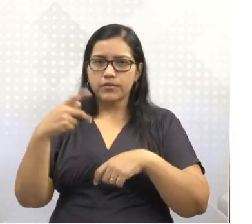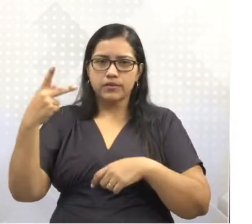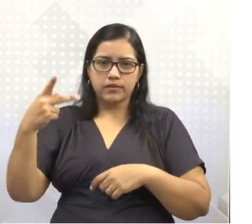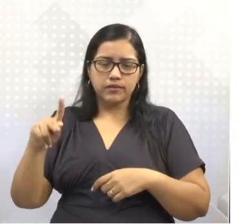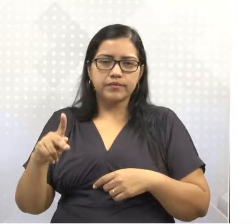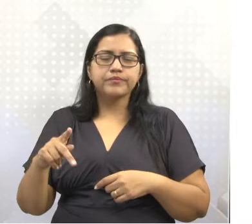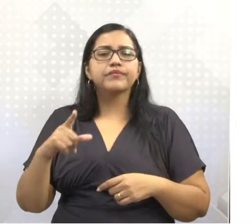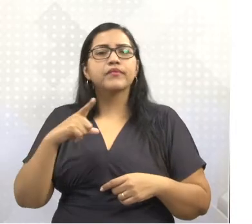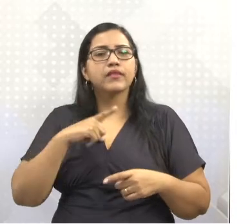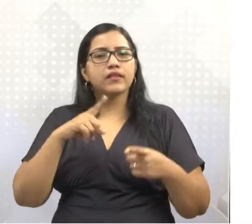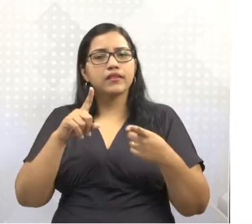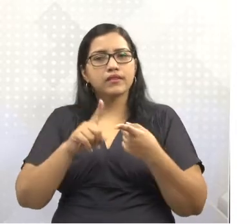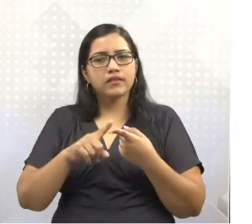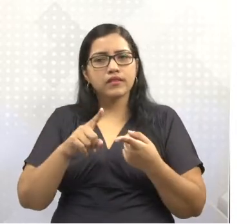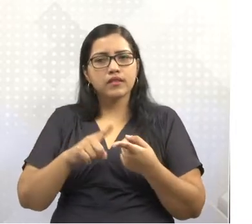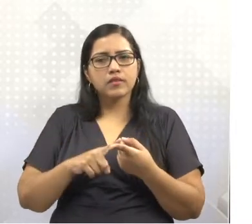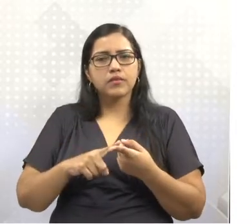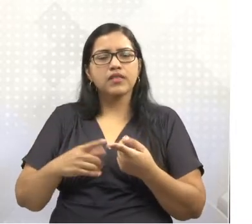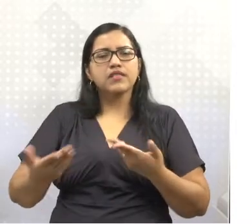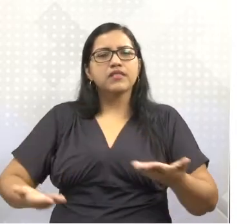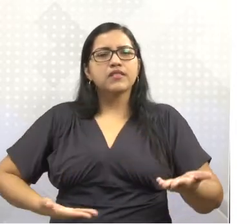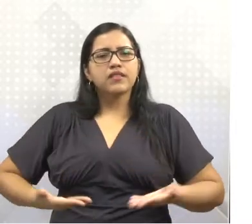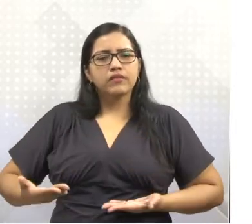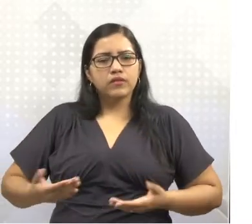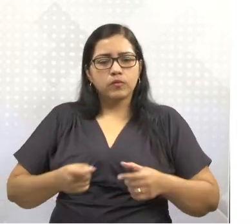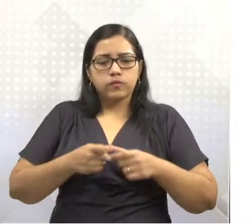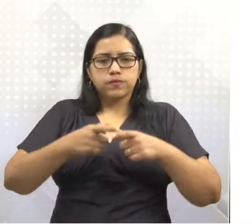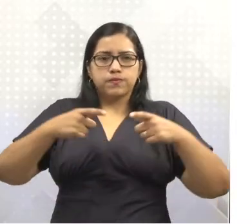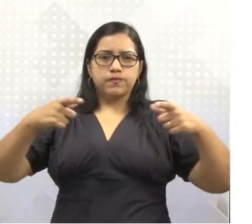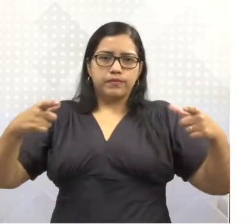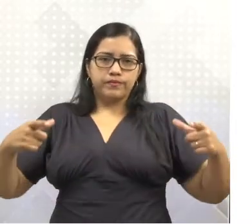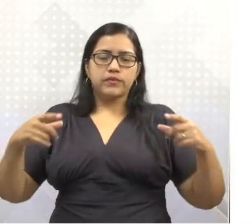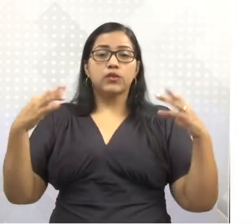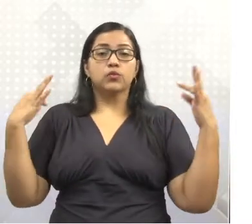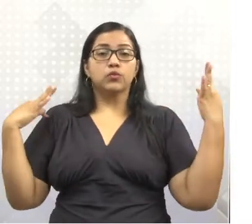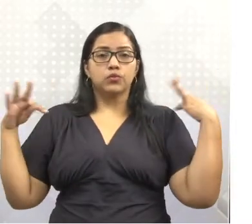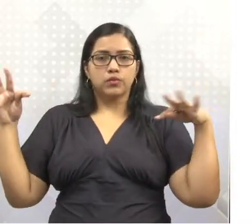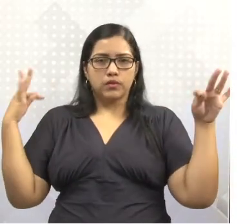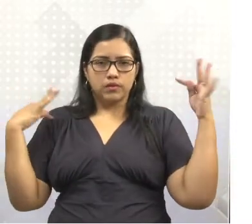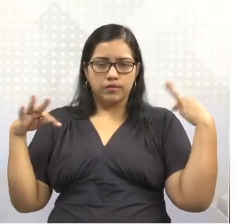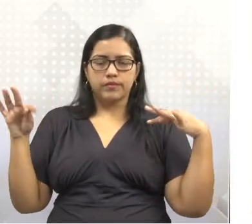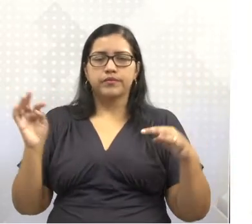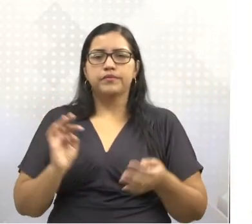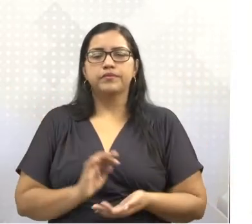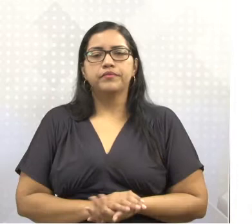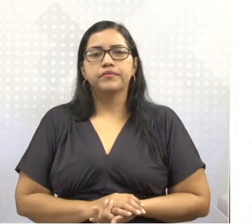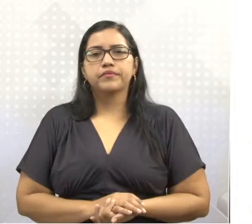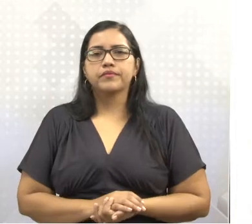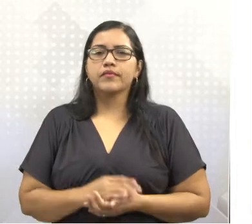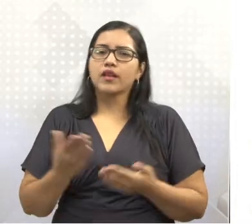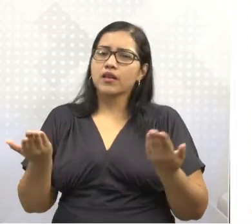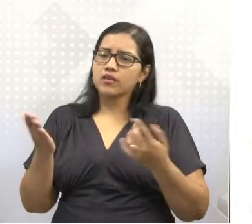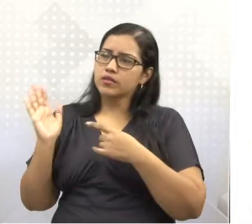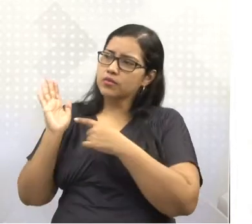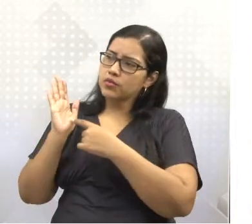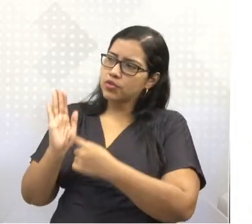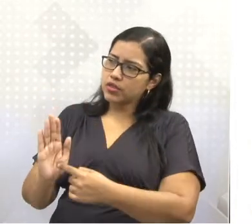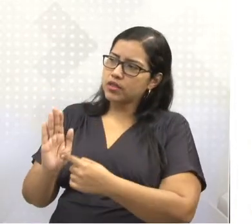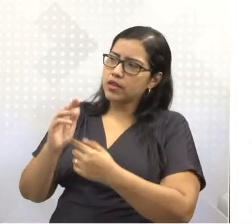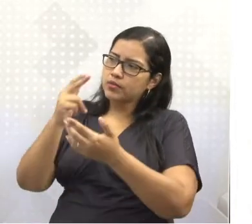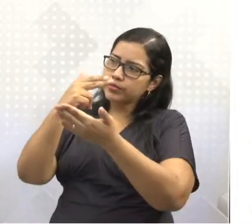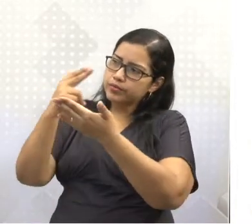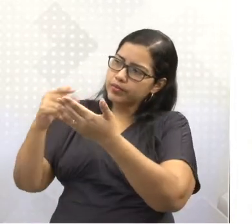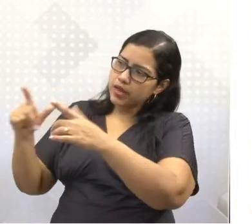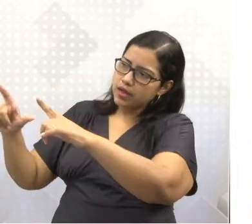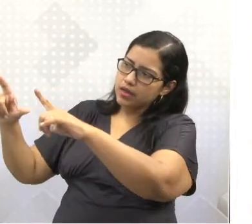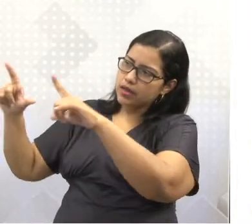Neles, o setor de serviços cresceu devidamente ao turismo, devido ao turismo. E aqui eu quero trazer um mapa que vai falar